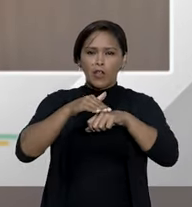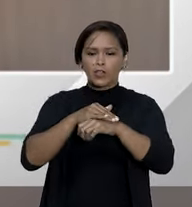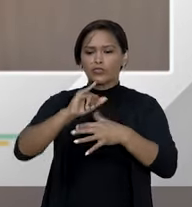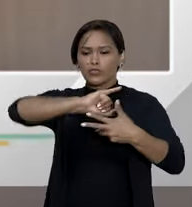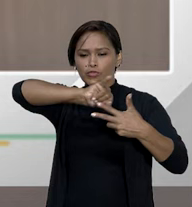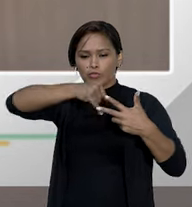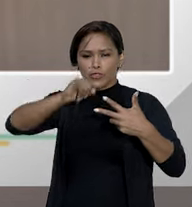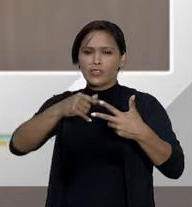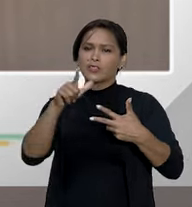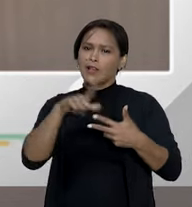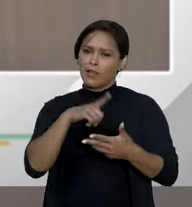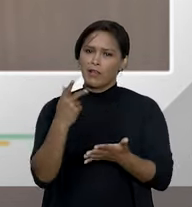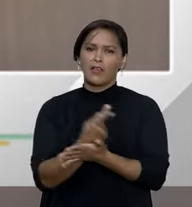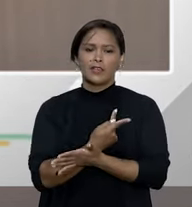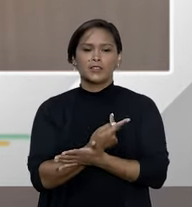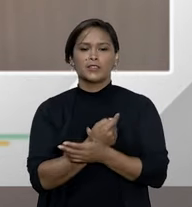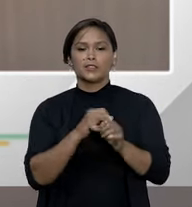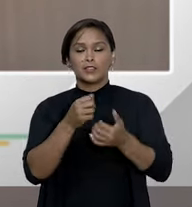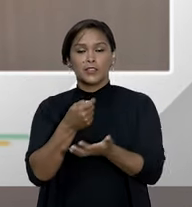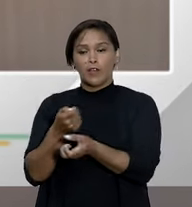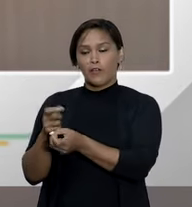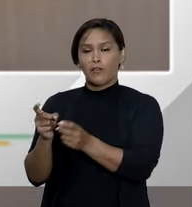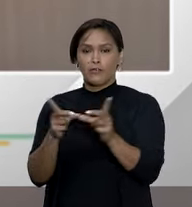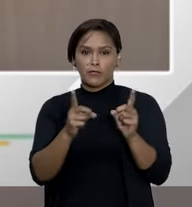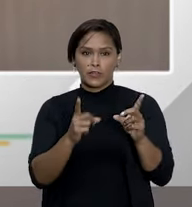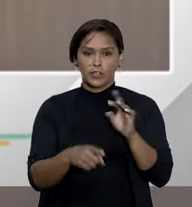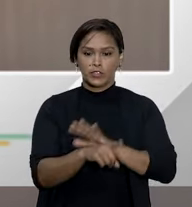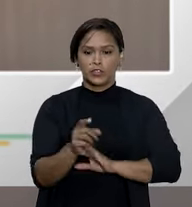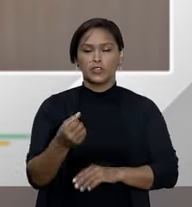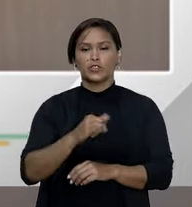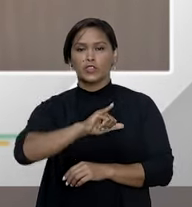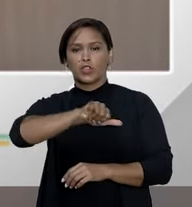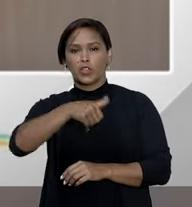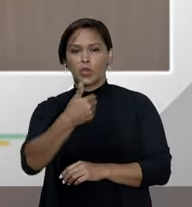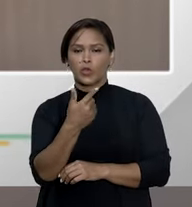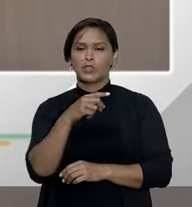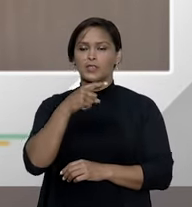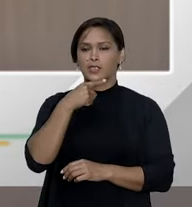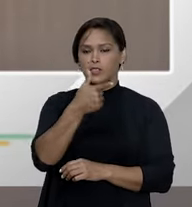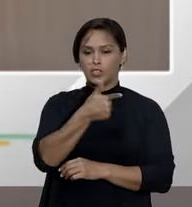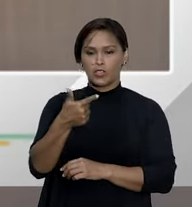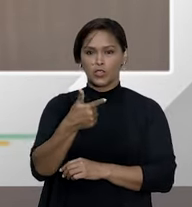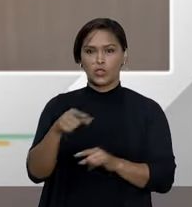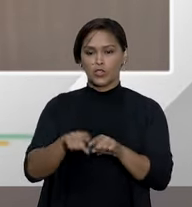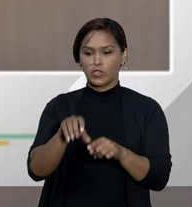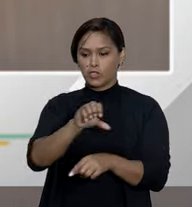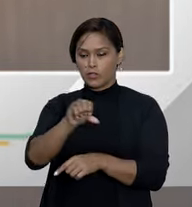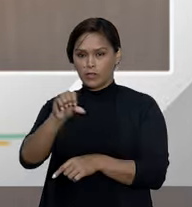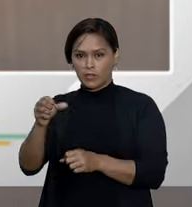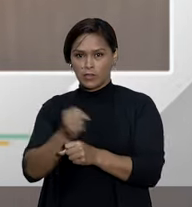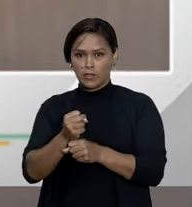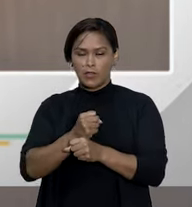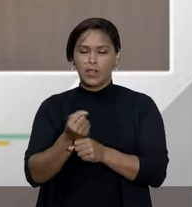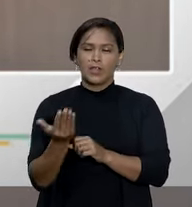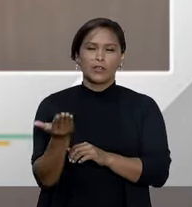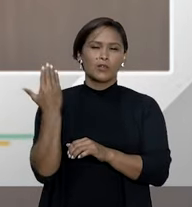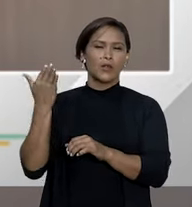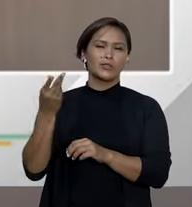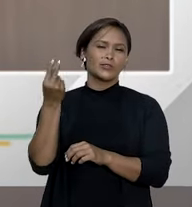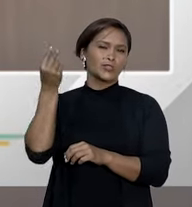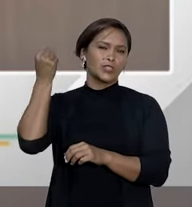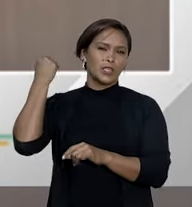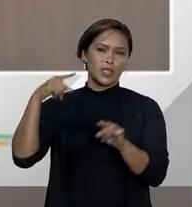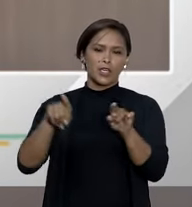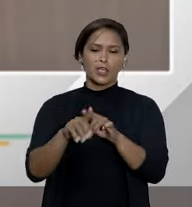Judiciário, que são comercializadas a partir de 2 de janeiro de 1999, e uma discussão também dos planos antigos, são